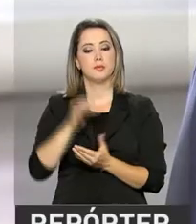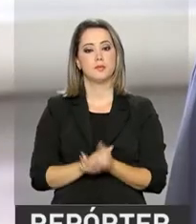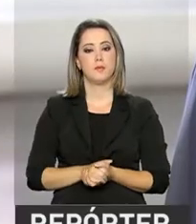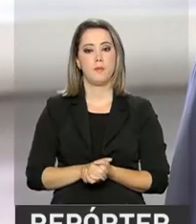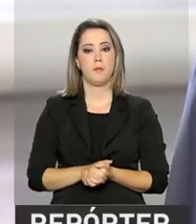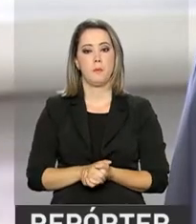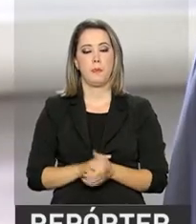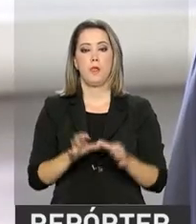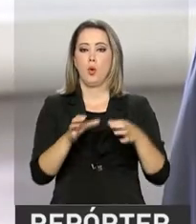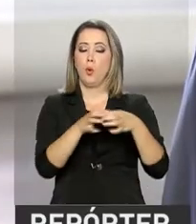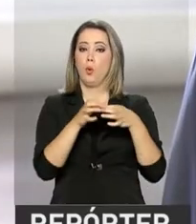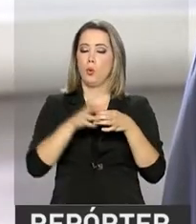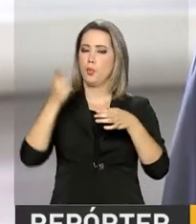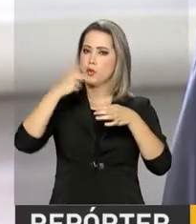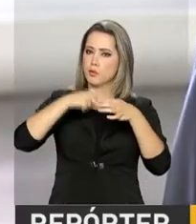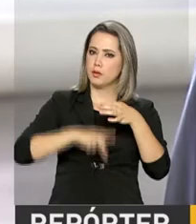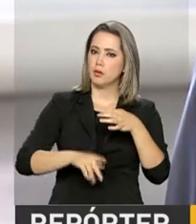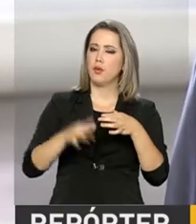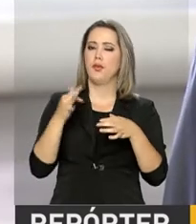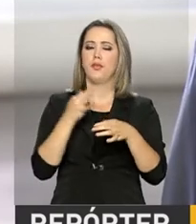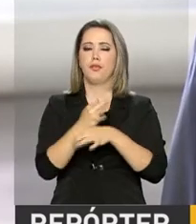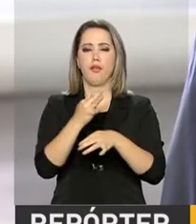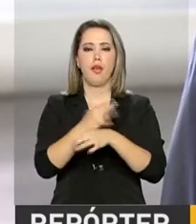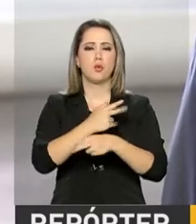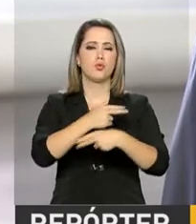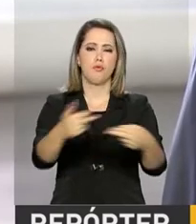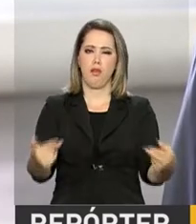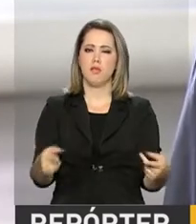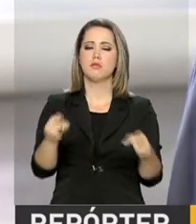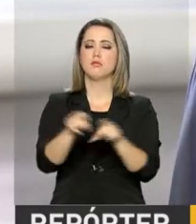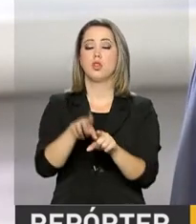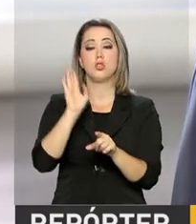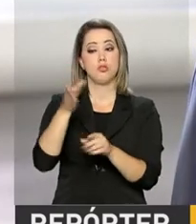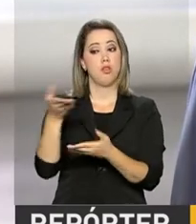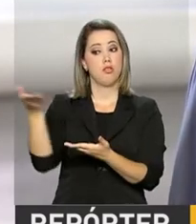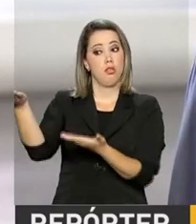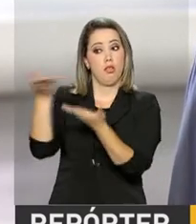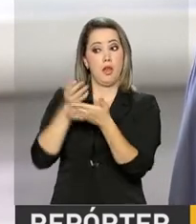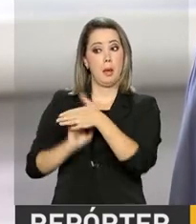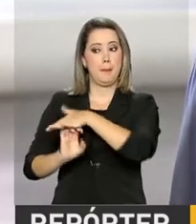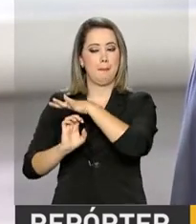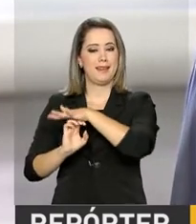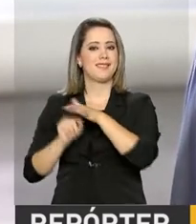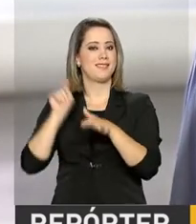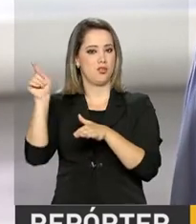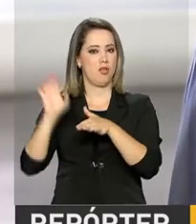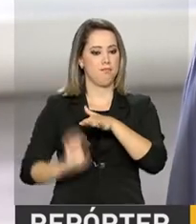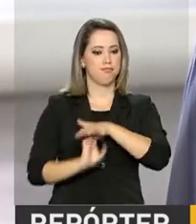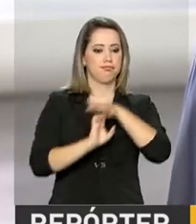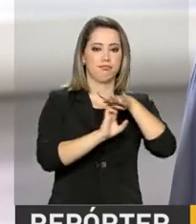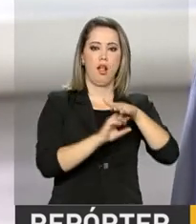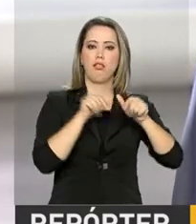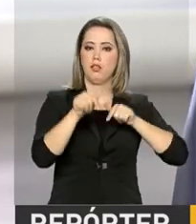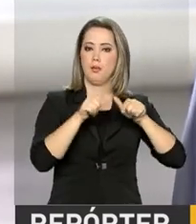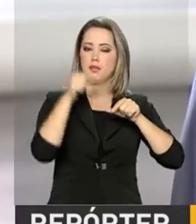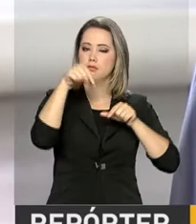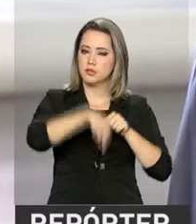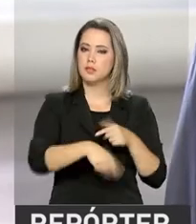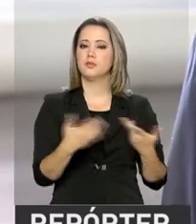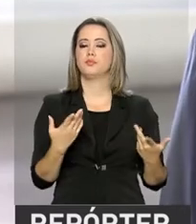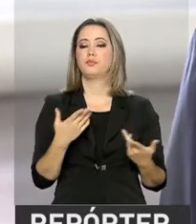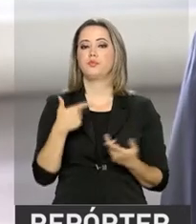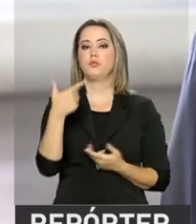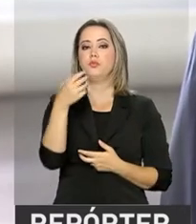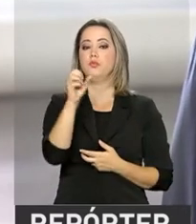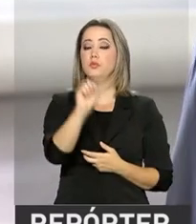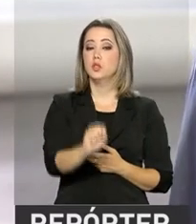Os setores de petróleo, gás e minérios aqui no Brasil já recebem investimentos de empresas norueguesas. Desde 2008,